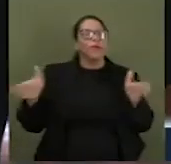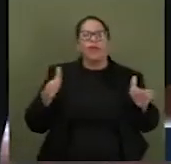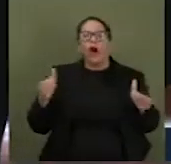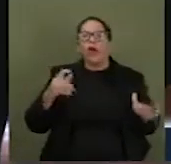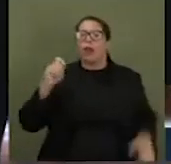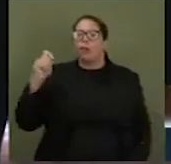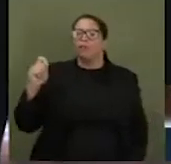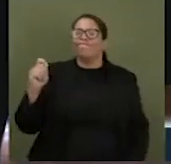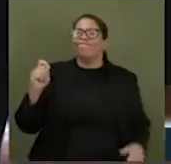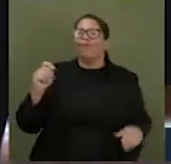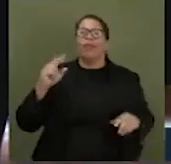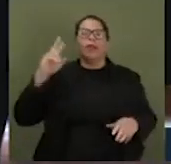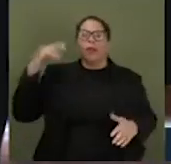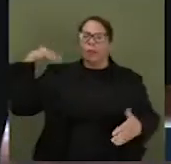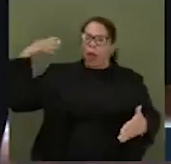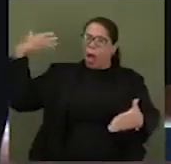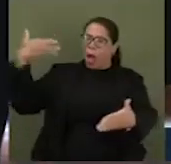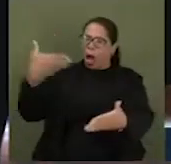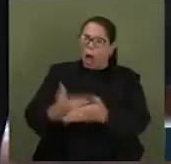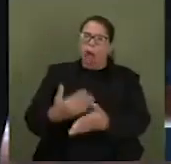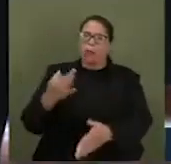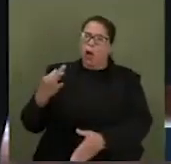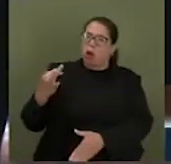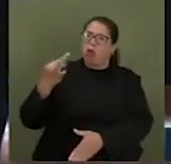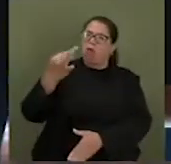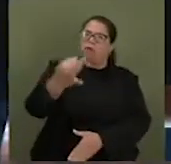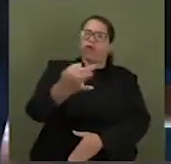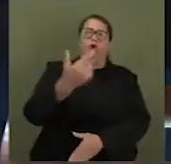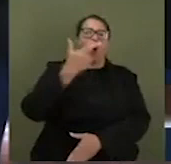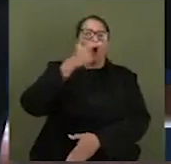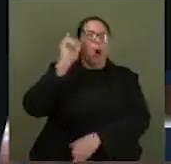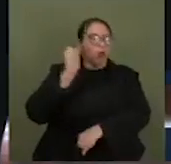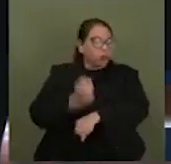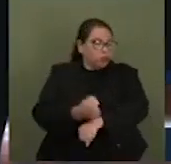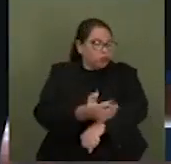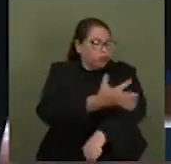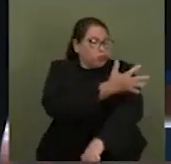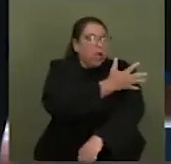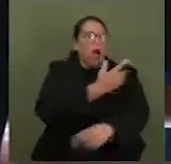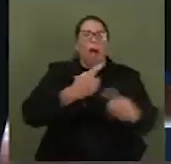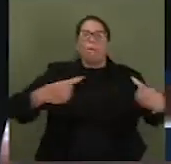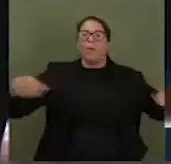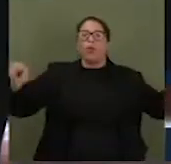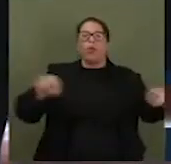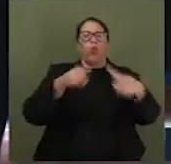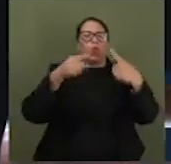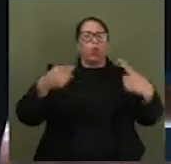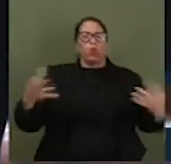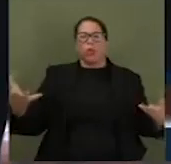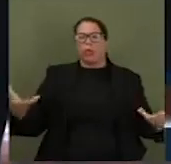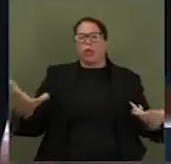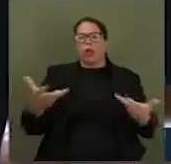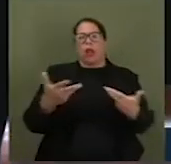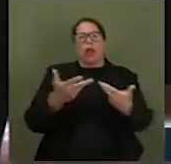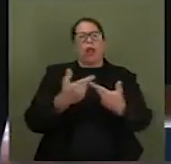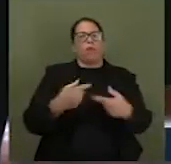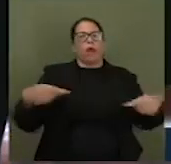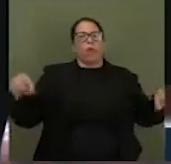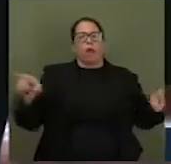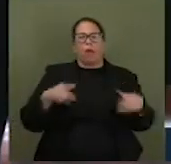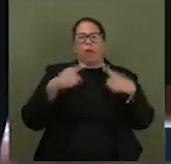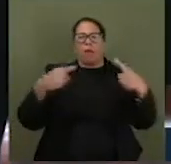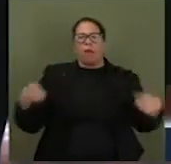rumo ao futuro. Emocionante, o concerto executado pela Orquestra